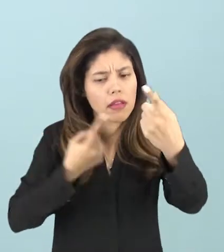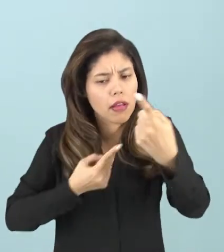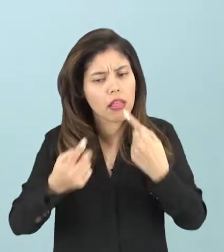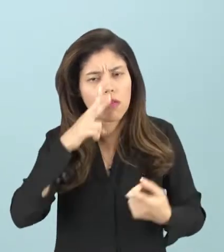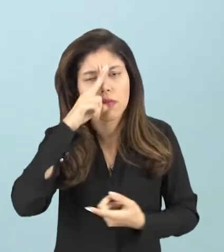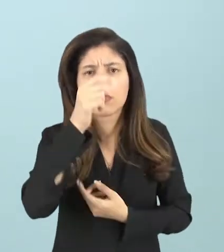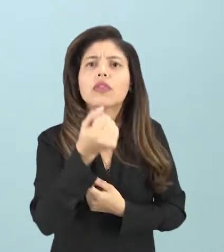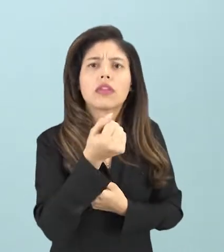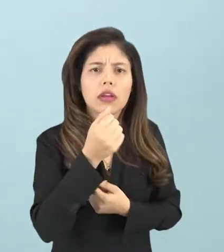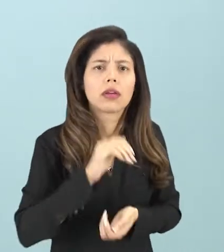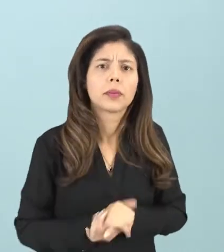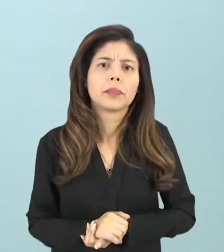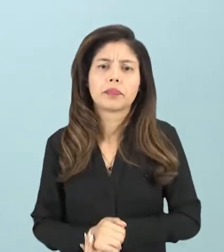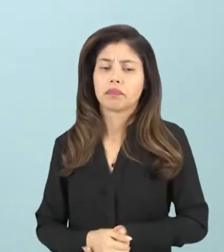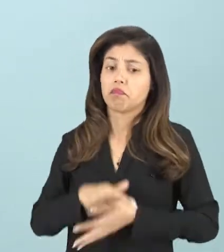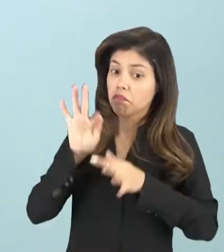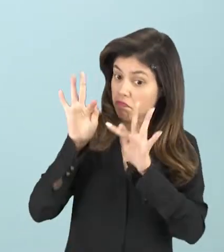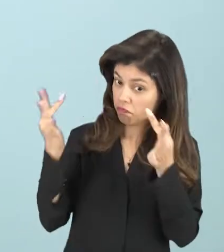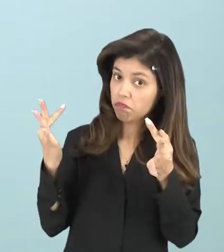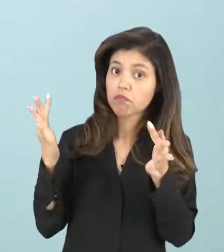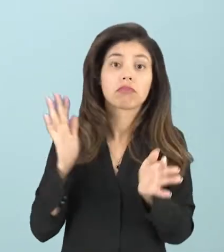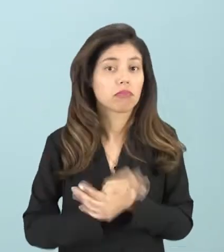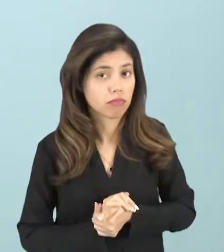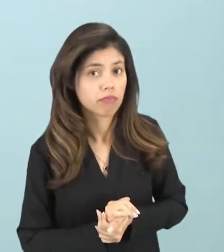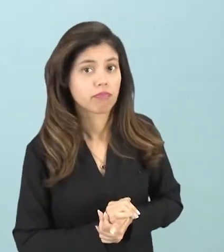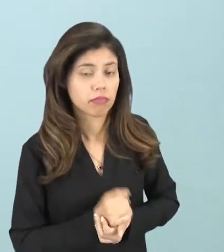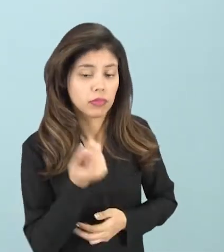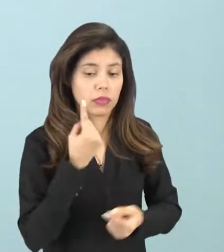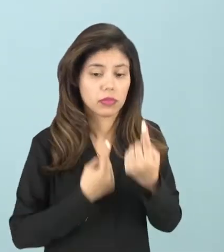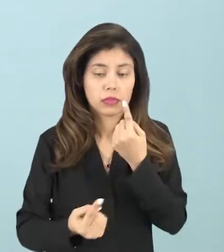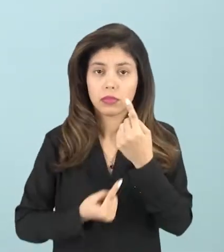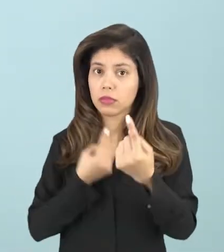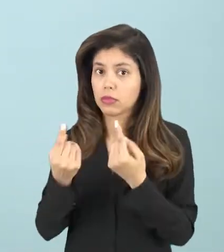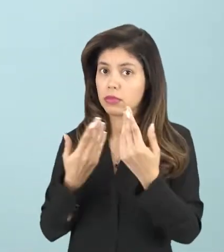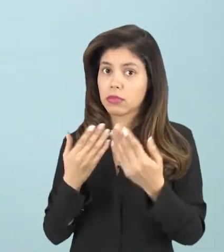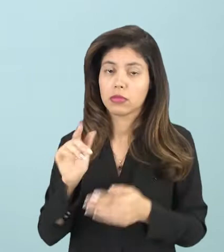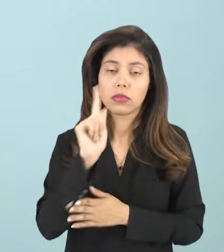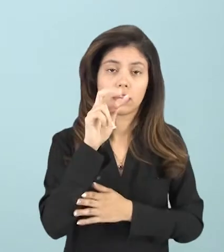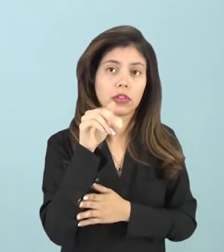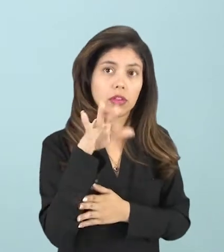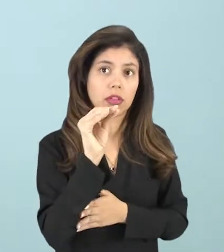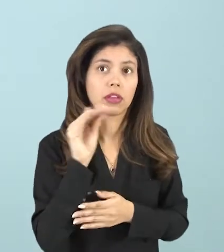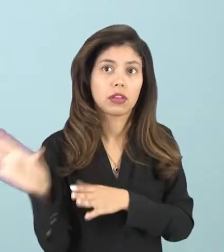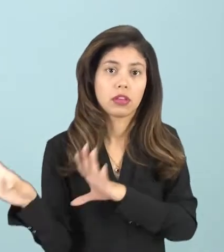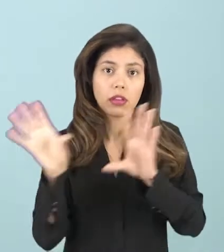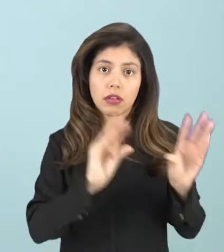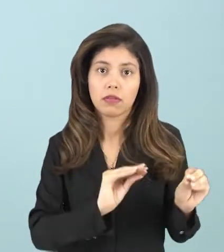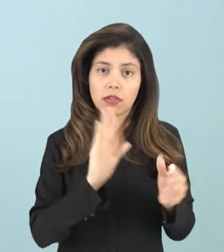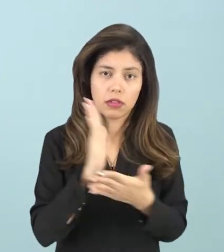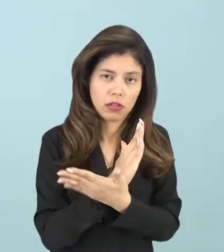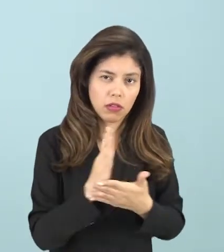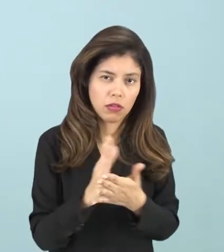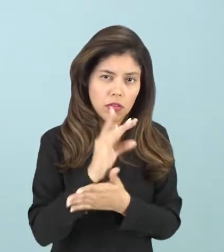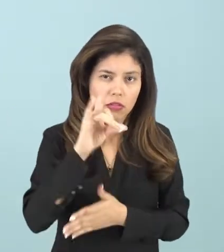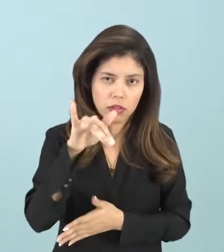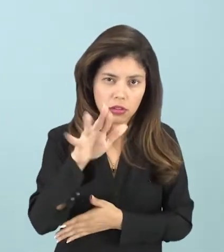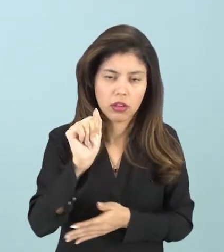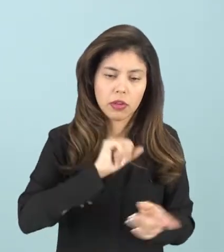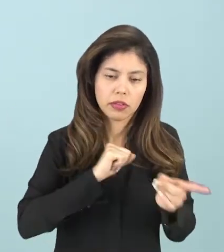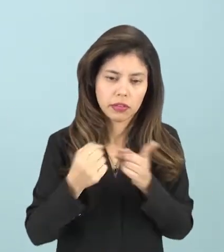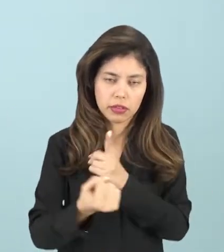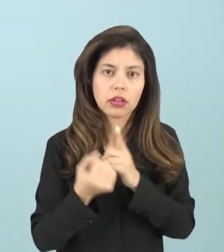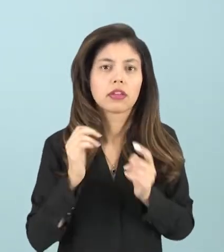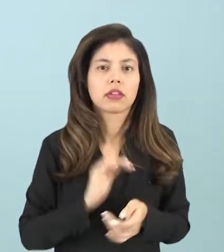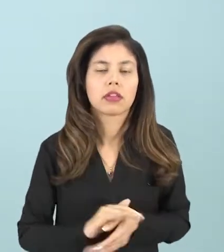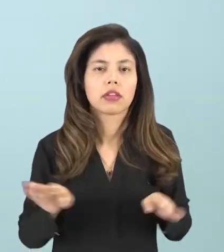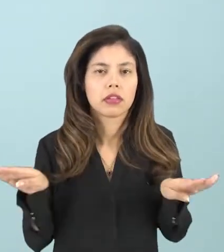poder? Simplesmente, nessas relações de gênero, levando em consideração a dinâmica da sociedade,